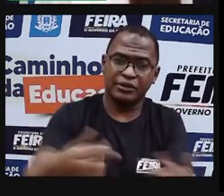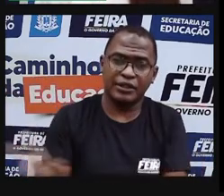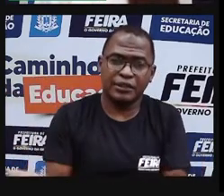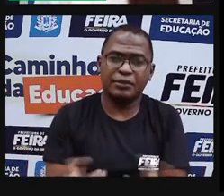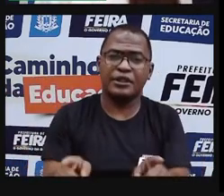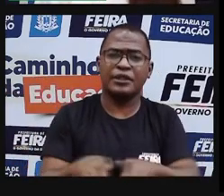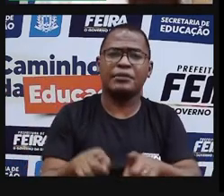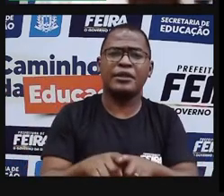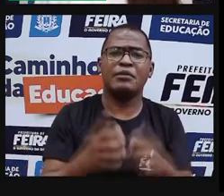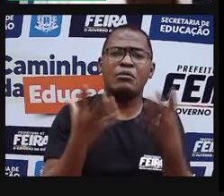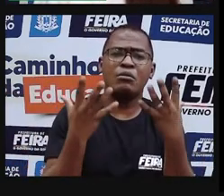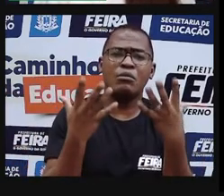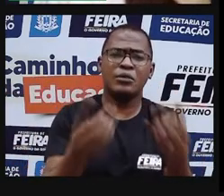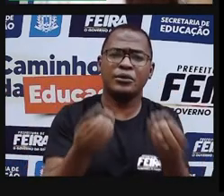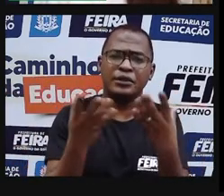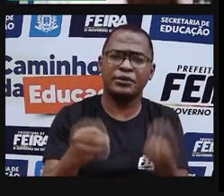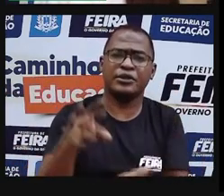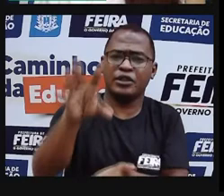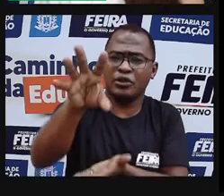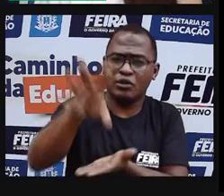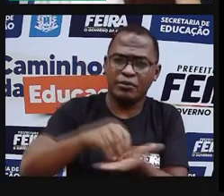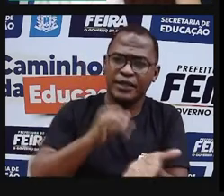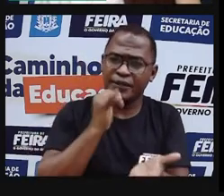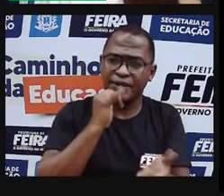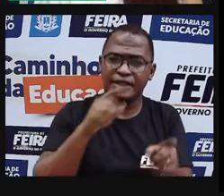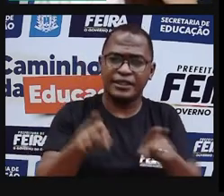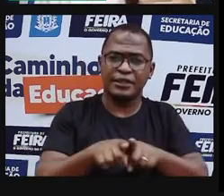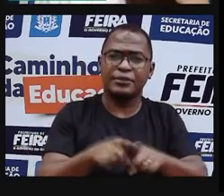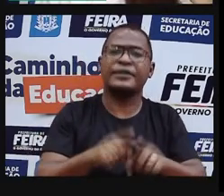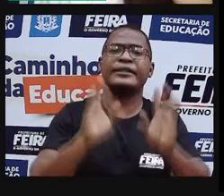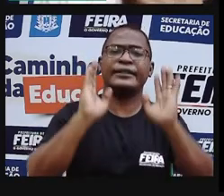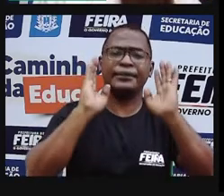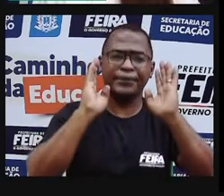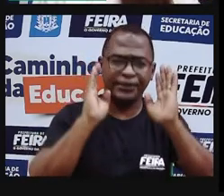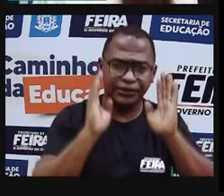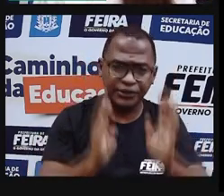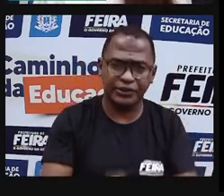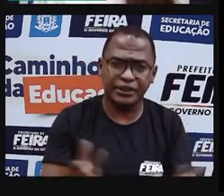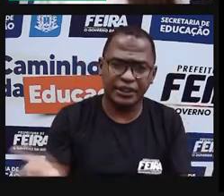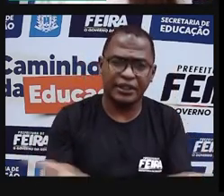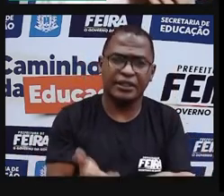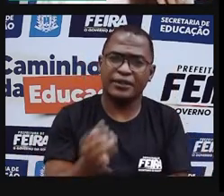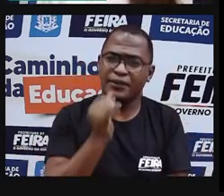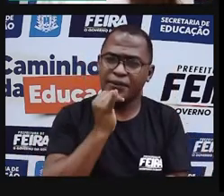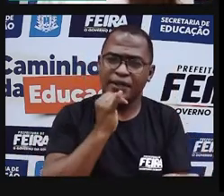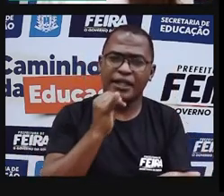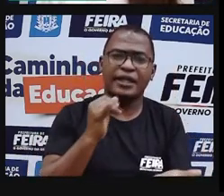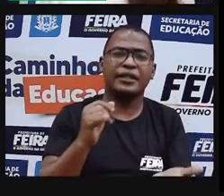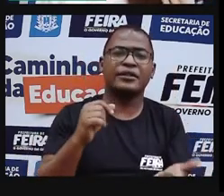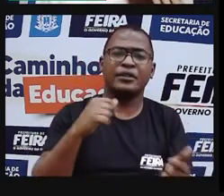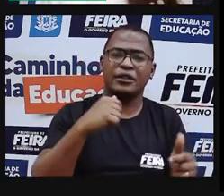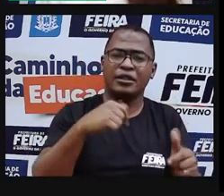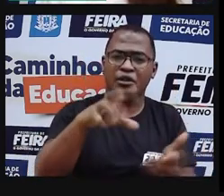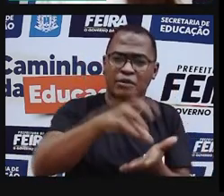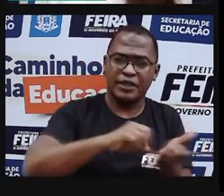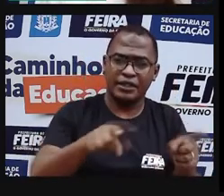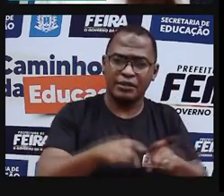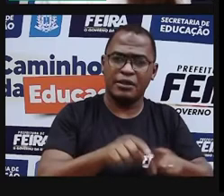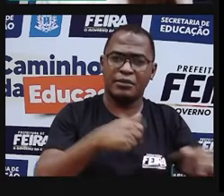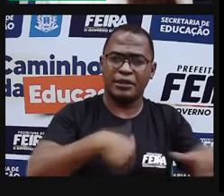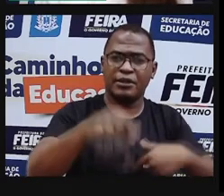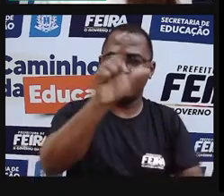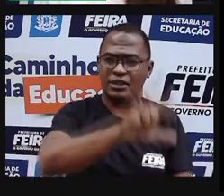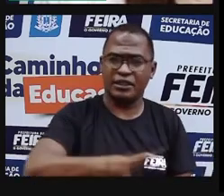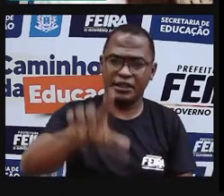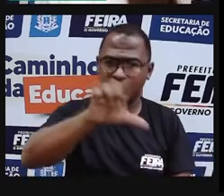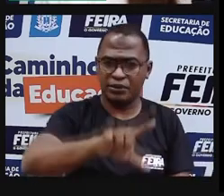também a xilogravura, não só para colocar naqueles folhetos, né? Eu falei para vocês que a literatura de